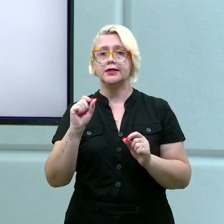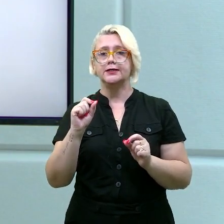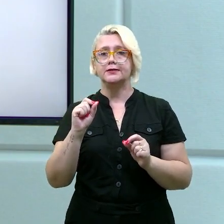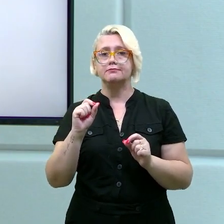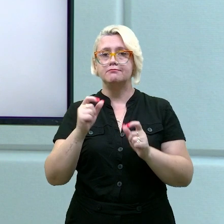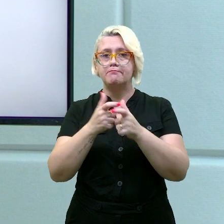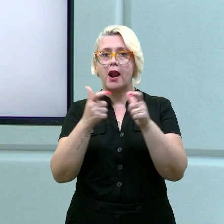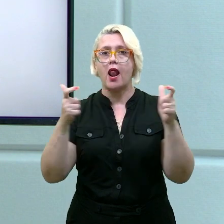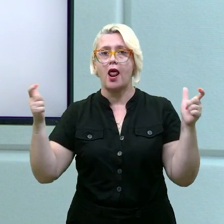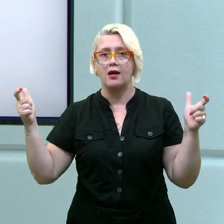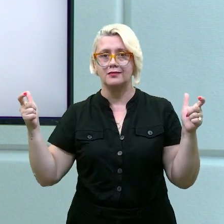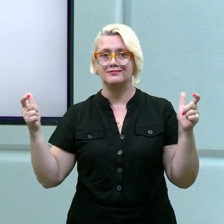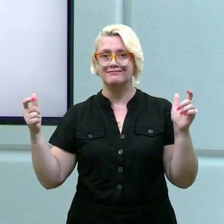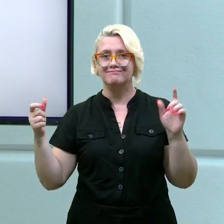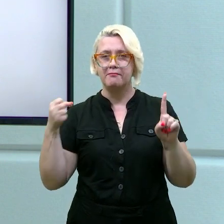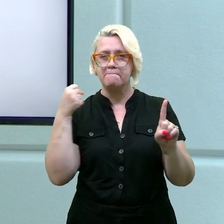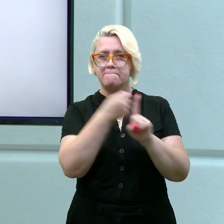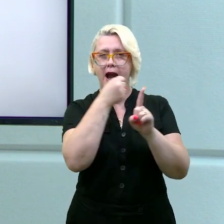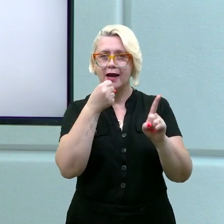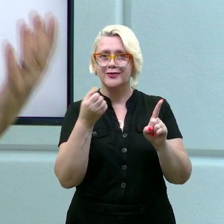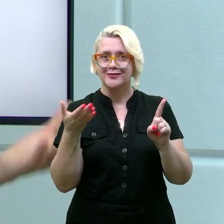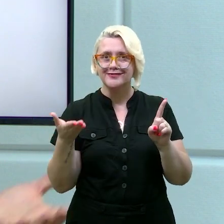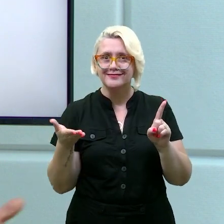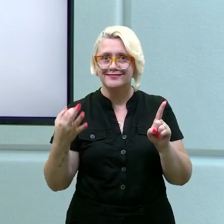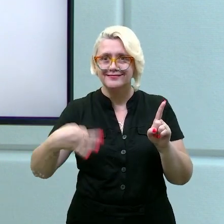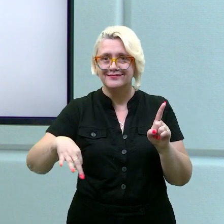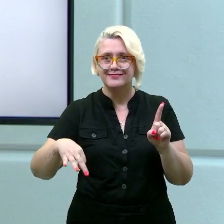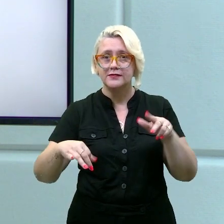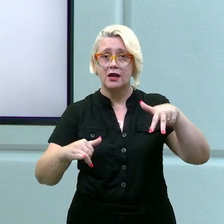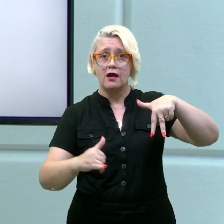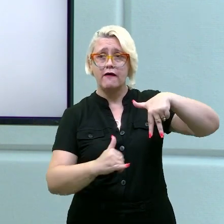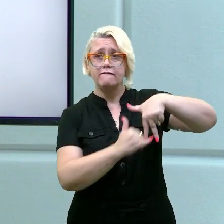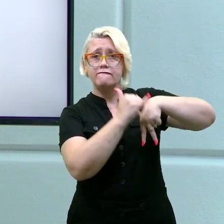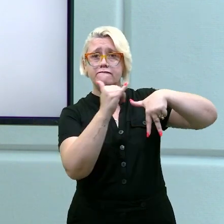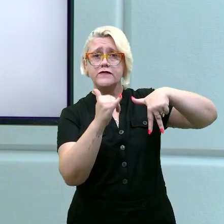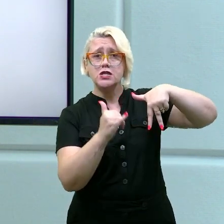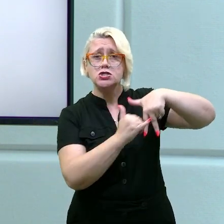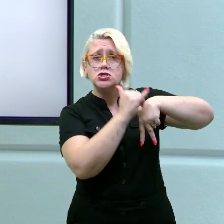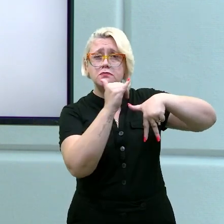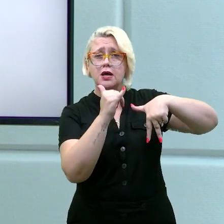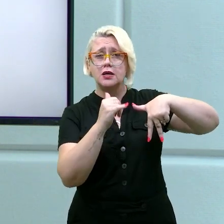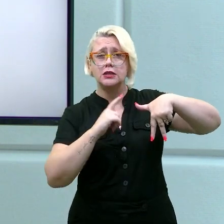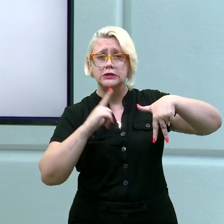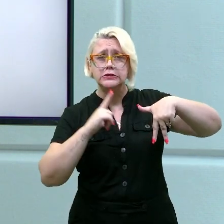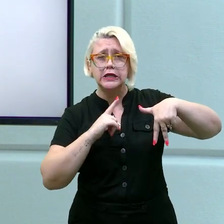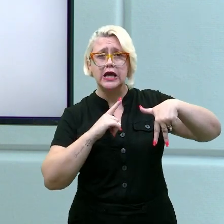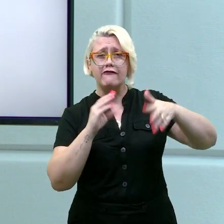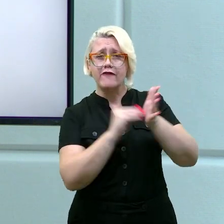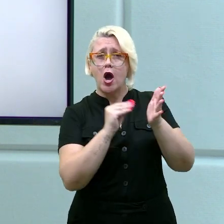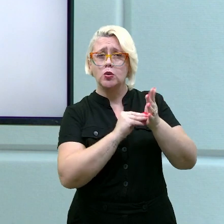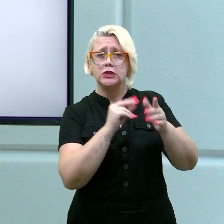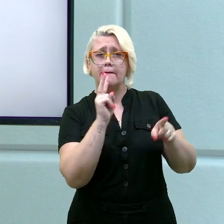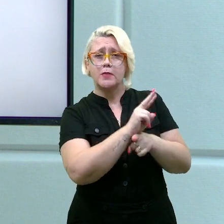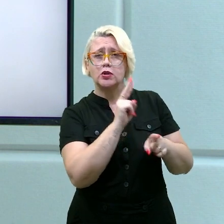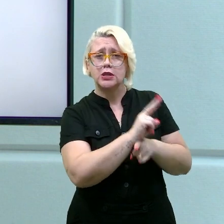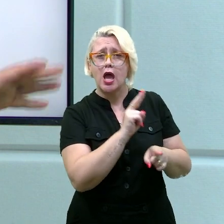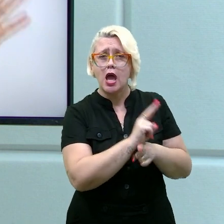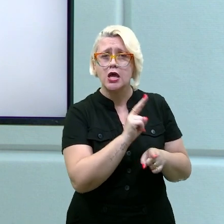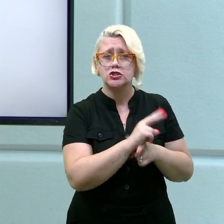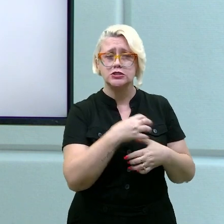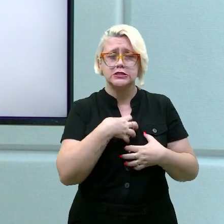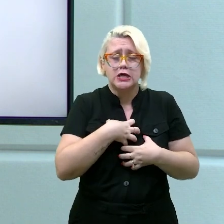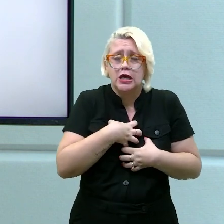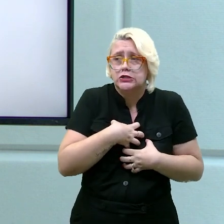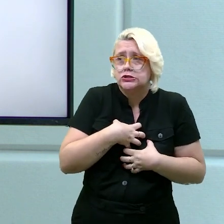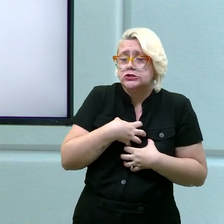impactante. Está vendo? As vítimas não se encontram protegidas. Elas estão o quê? Elas se